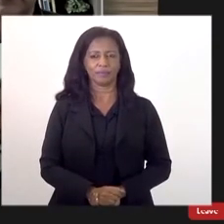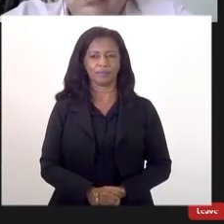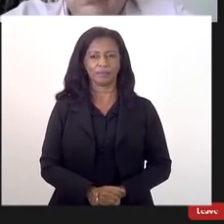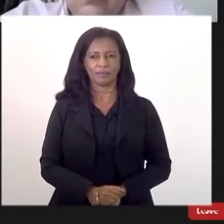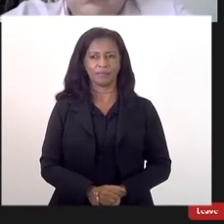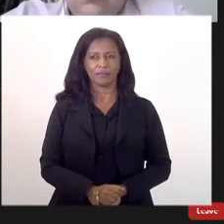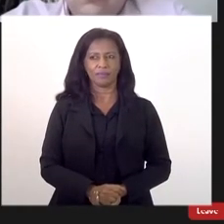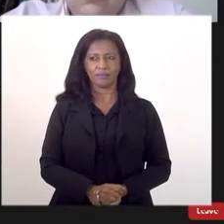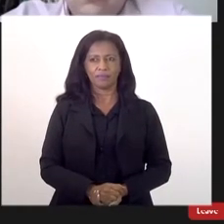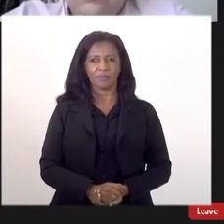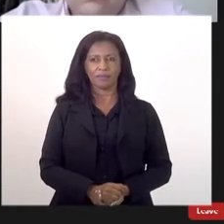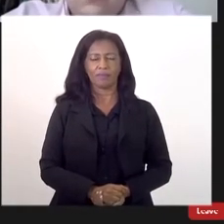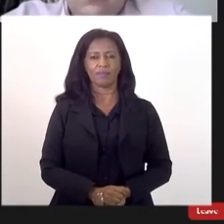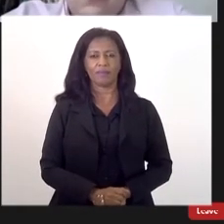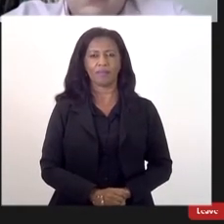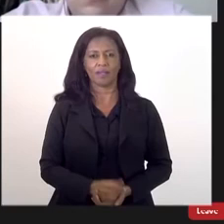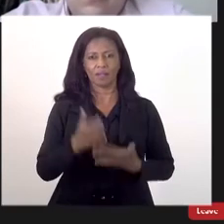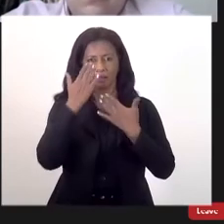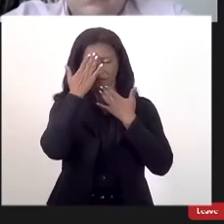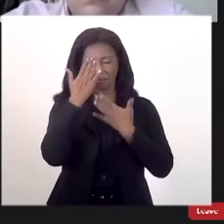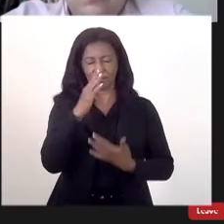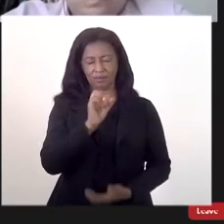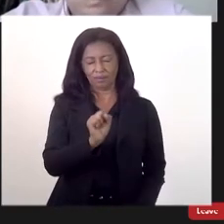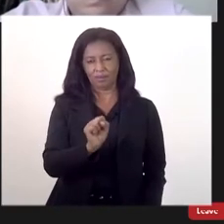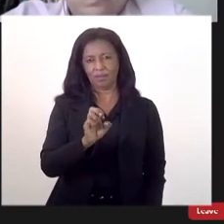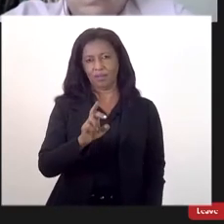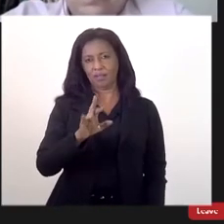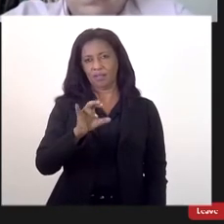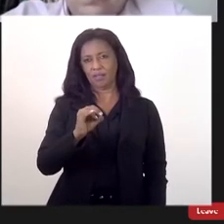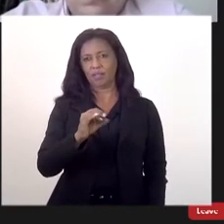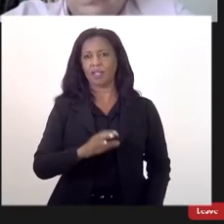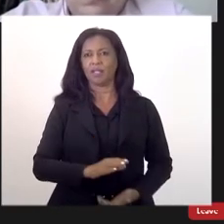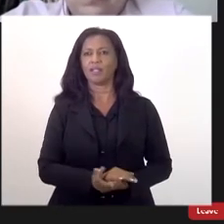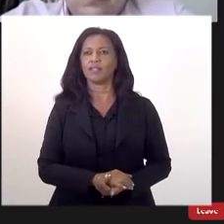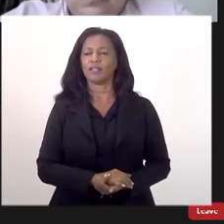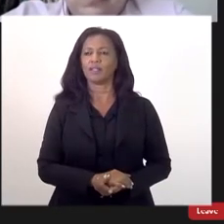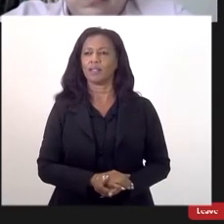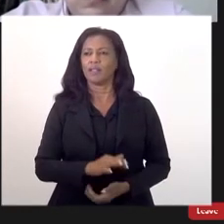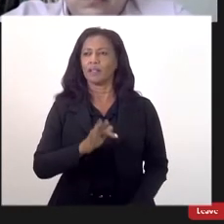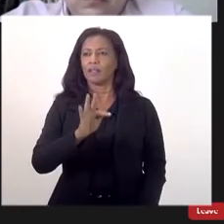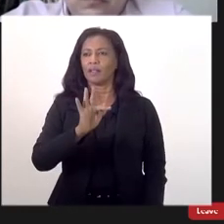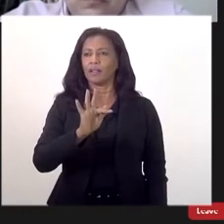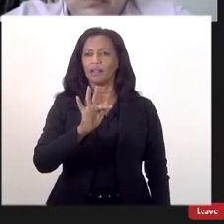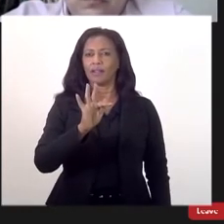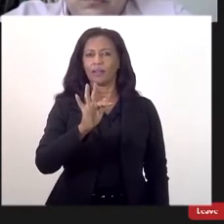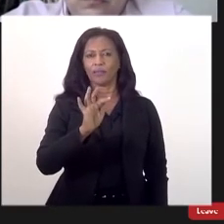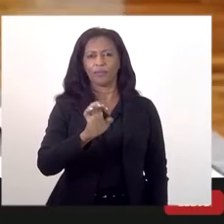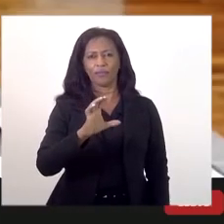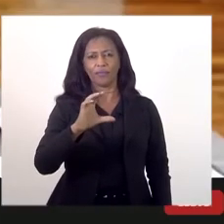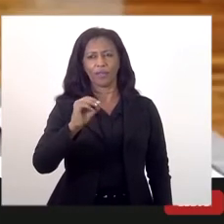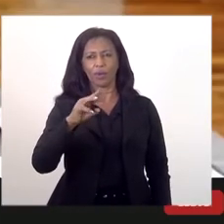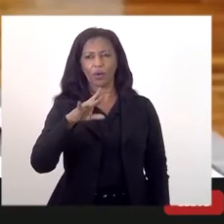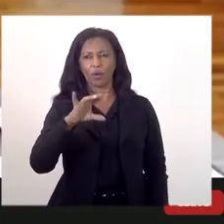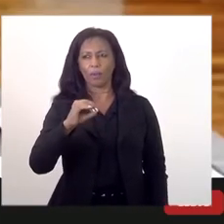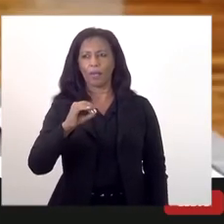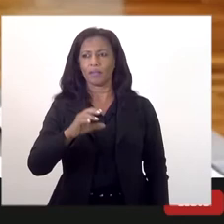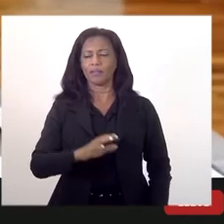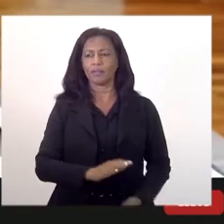Obrigado, Sérgio. Estão escritos, João Gomes, Fê Comércio, Gilberto, Alvarenga, Raul,